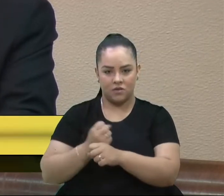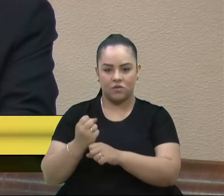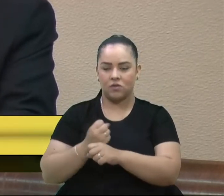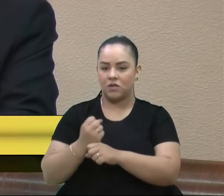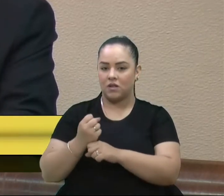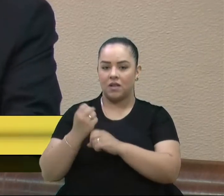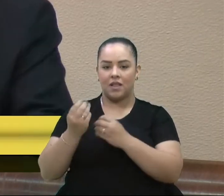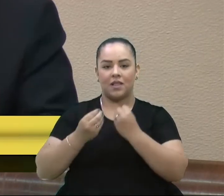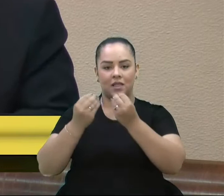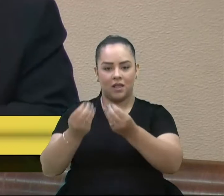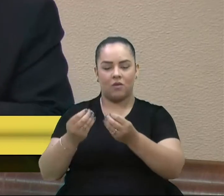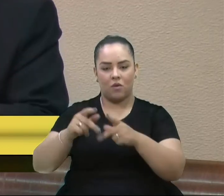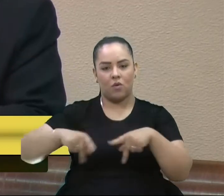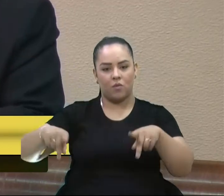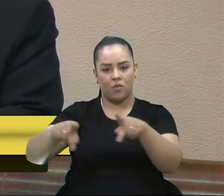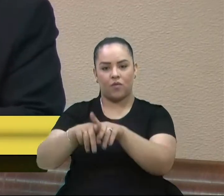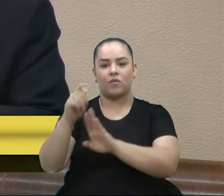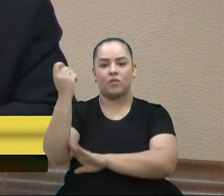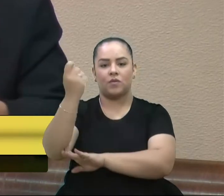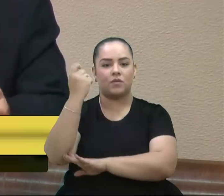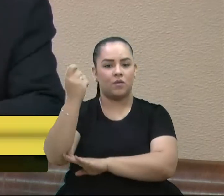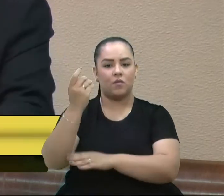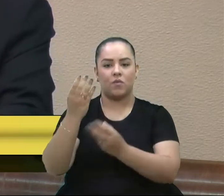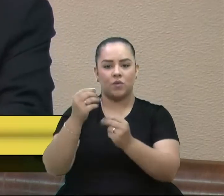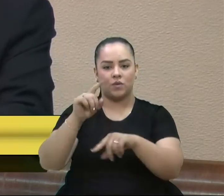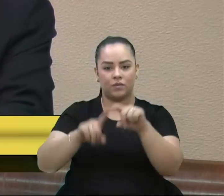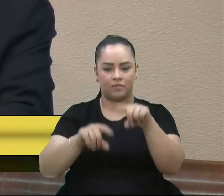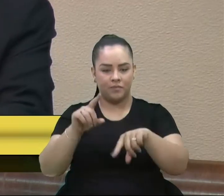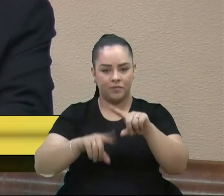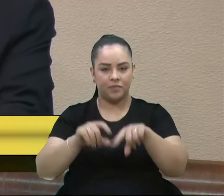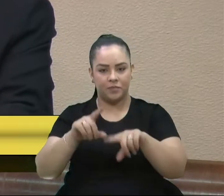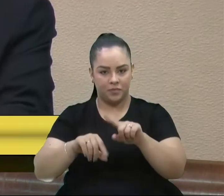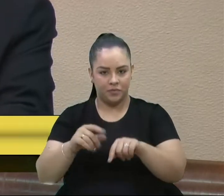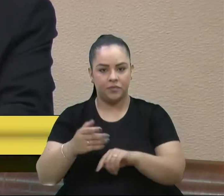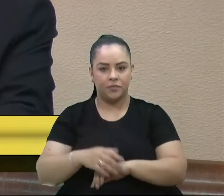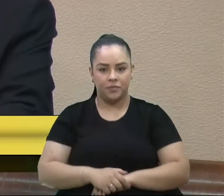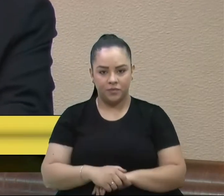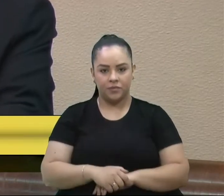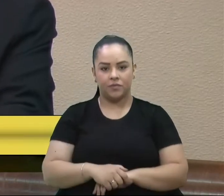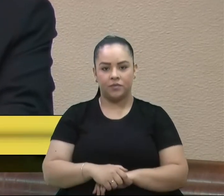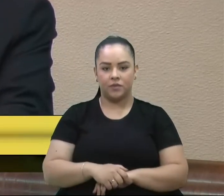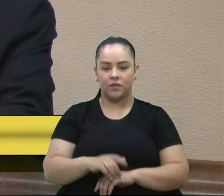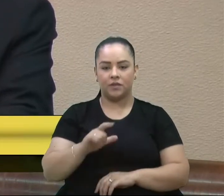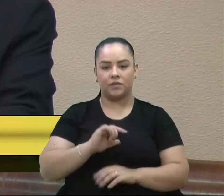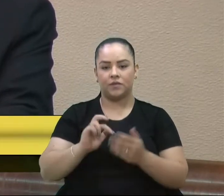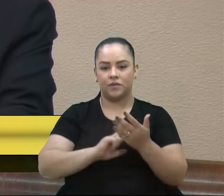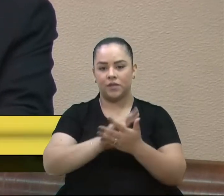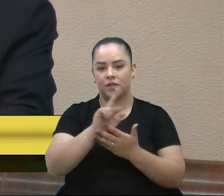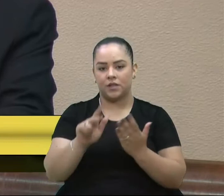povo rio-grandense uma série de serviços em várias áreas.